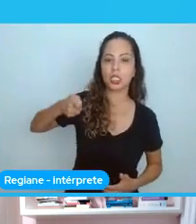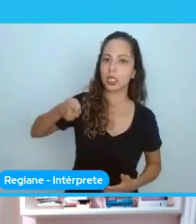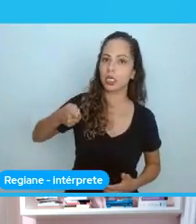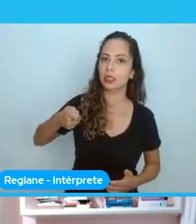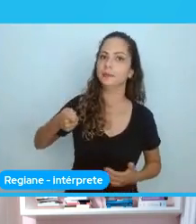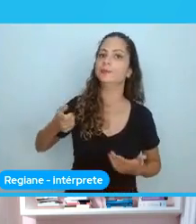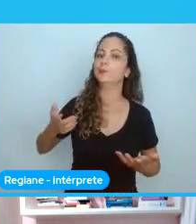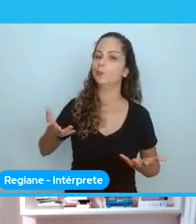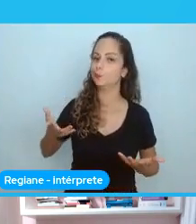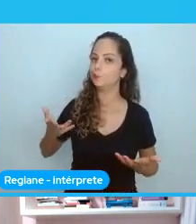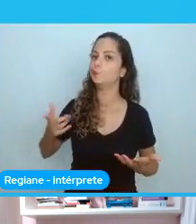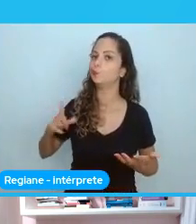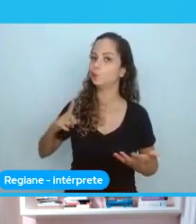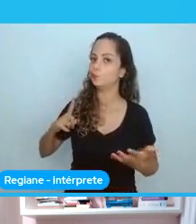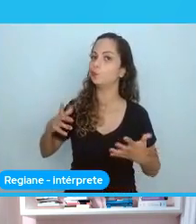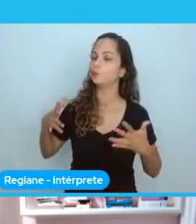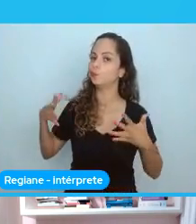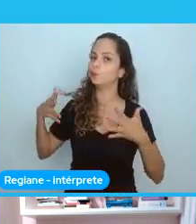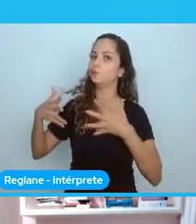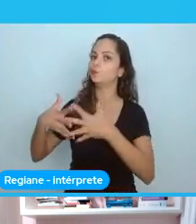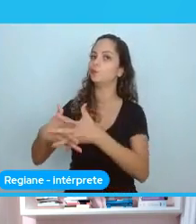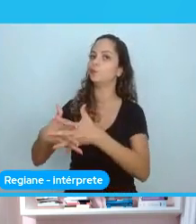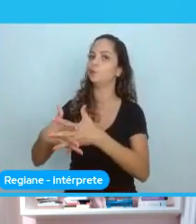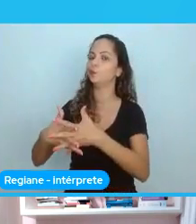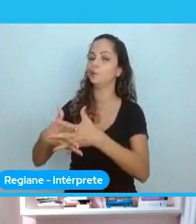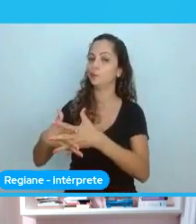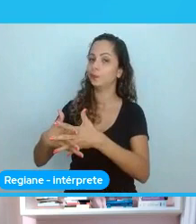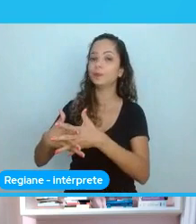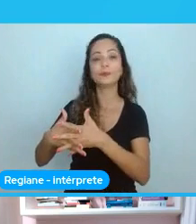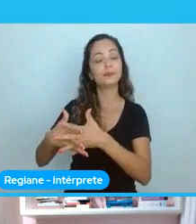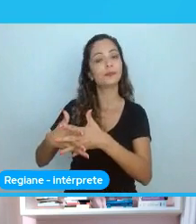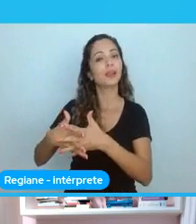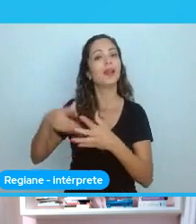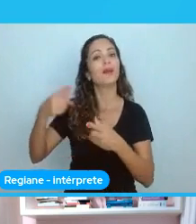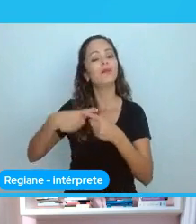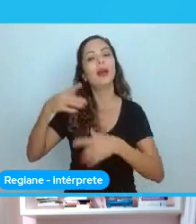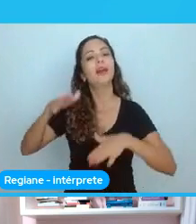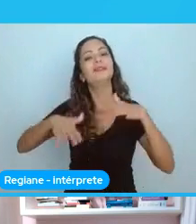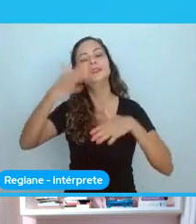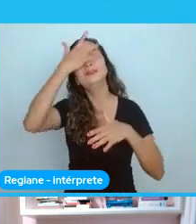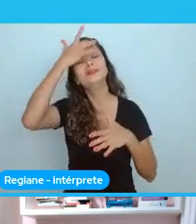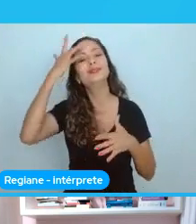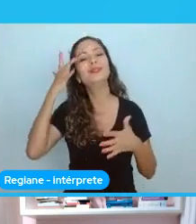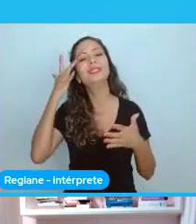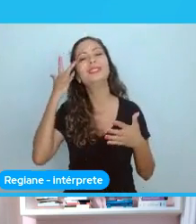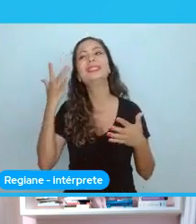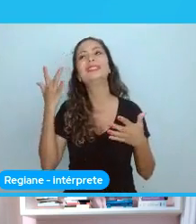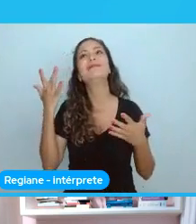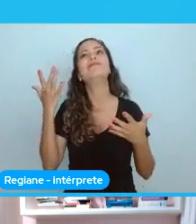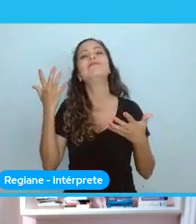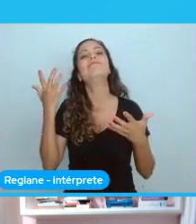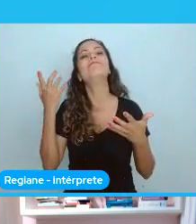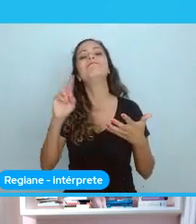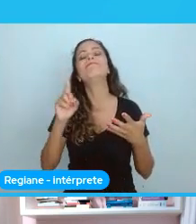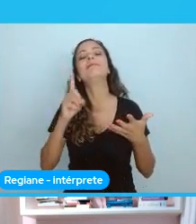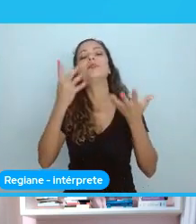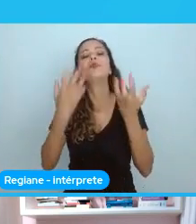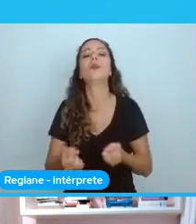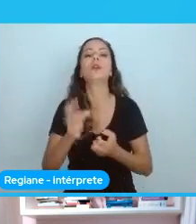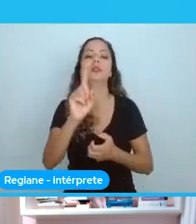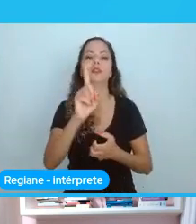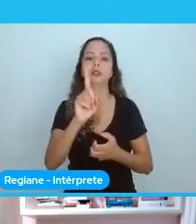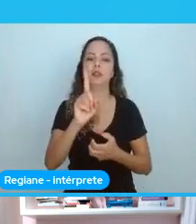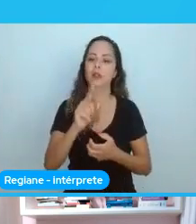resistência. Porque às vezes as pessoas não estão abertas a encarar esse fato de que elas